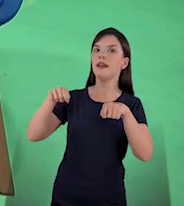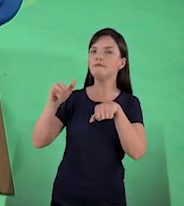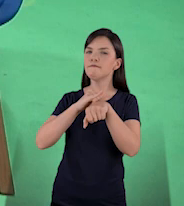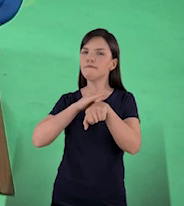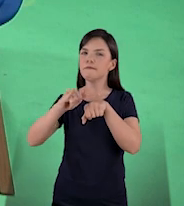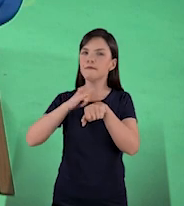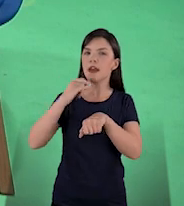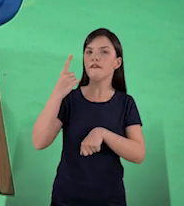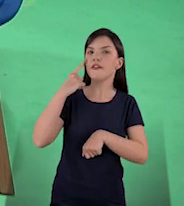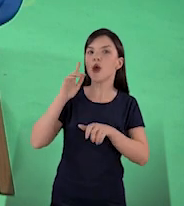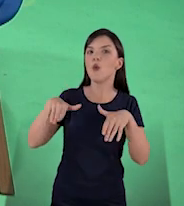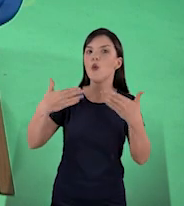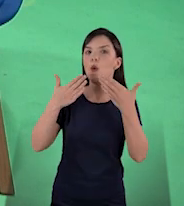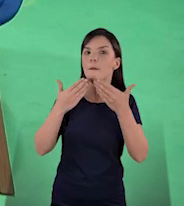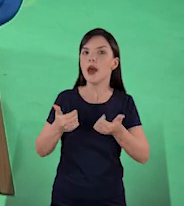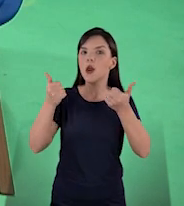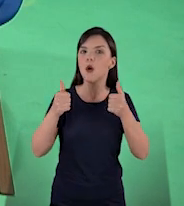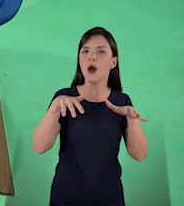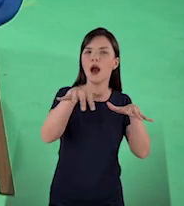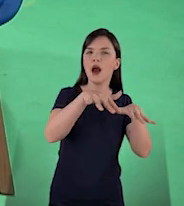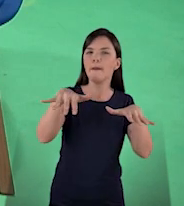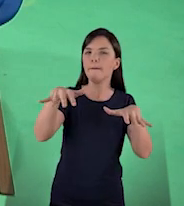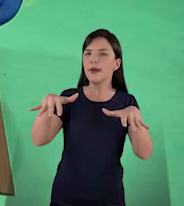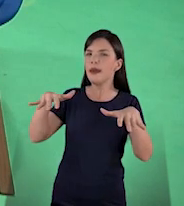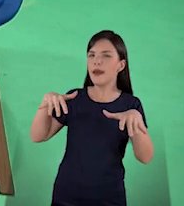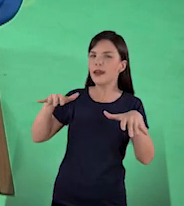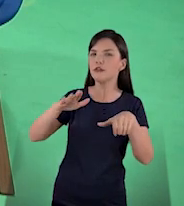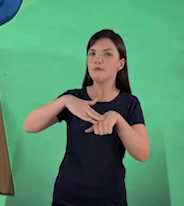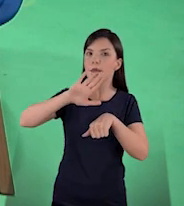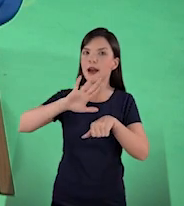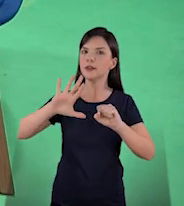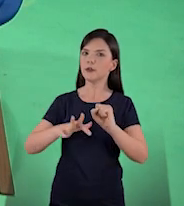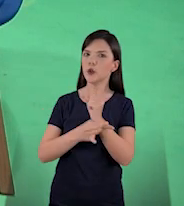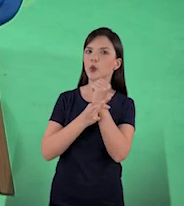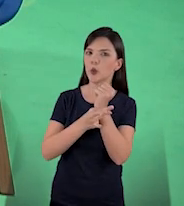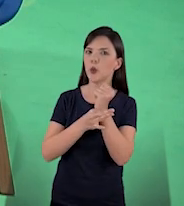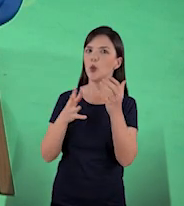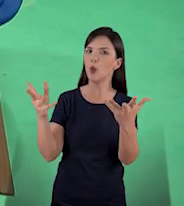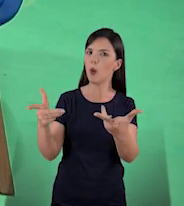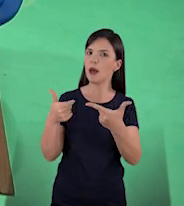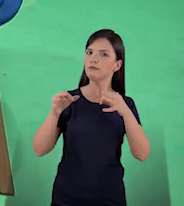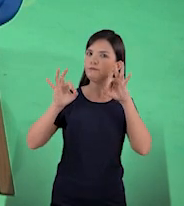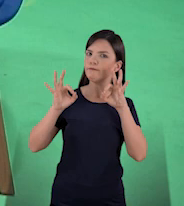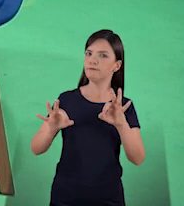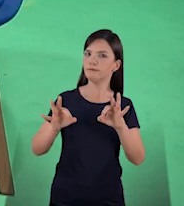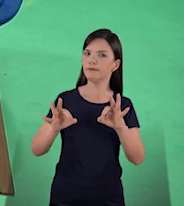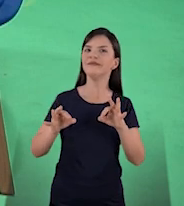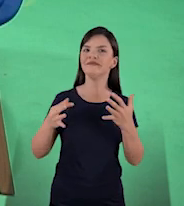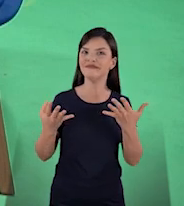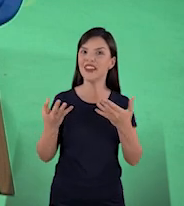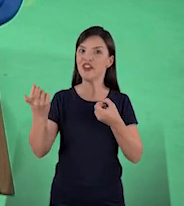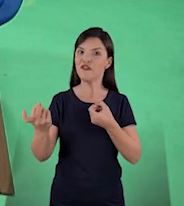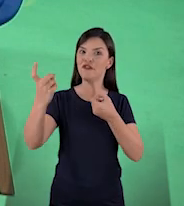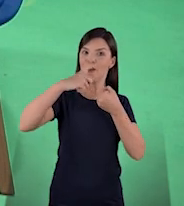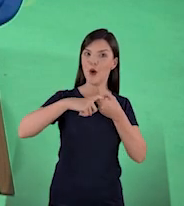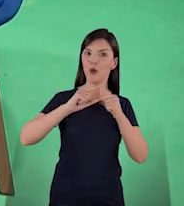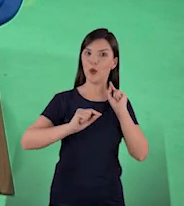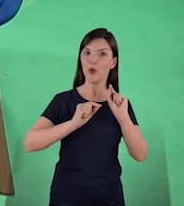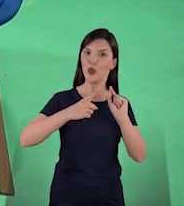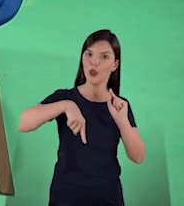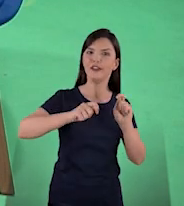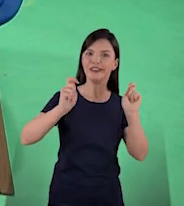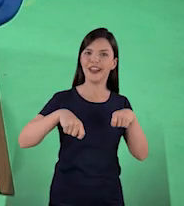consegue achar o melhor ambiente, assim, né? O ambiente ideal para que a gente tenha uma proteína com a qualidade